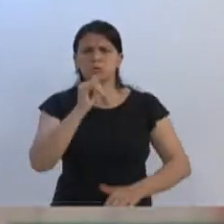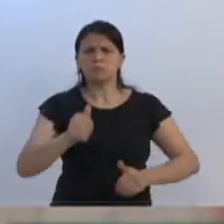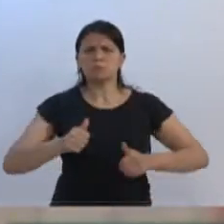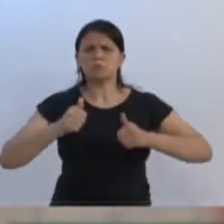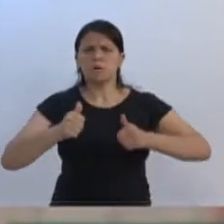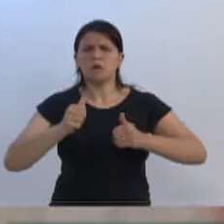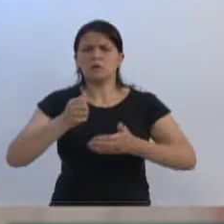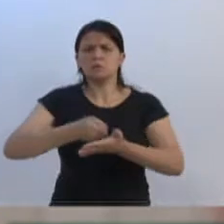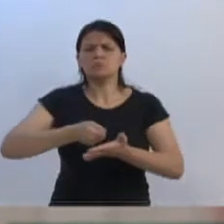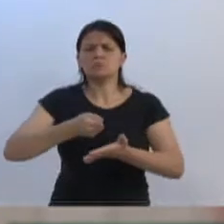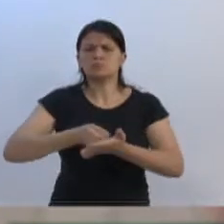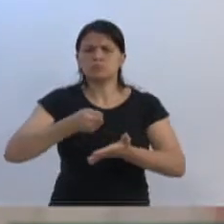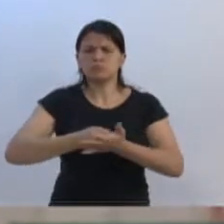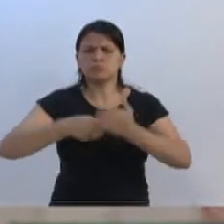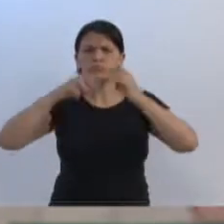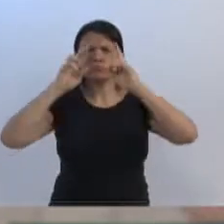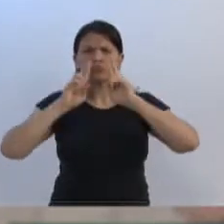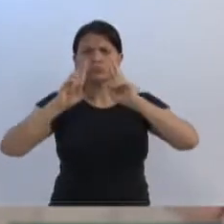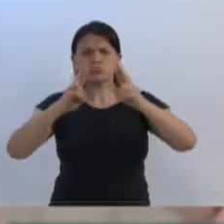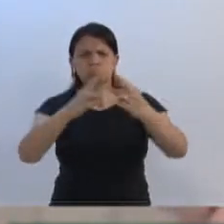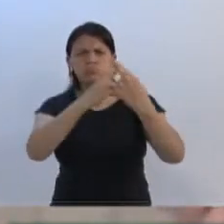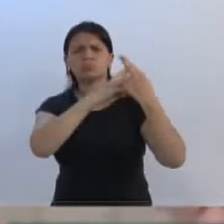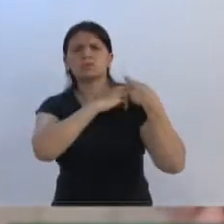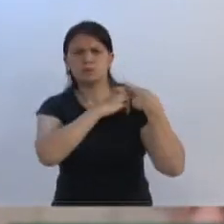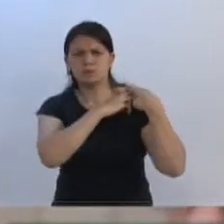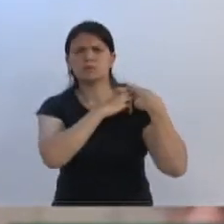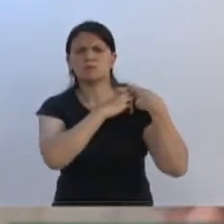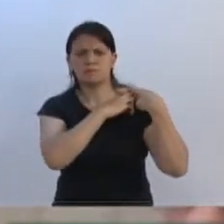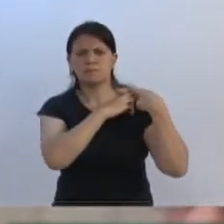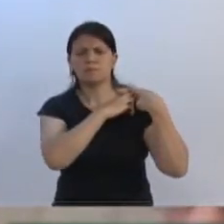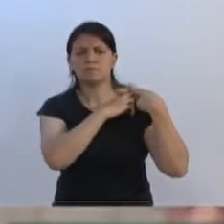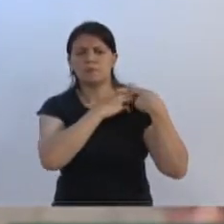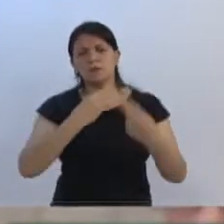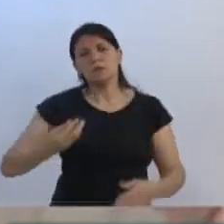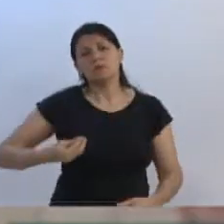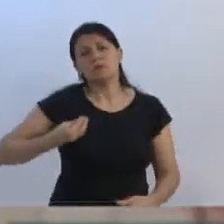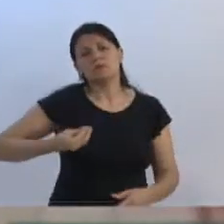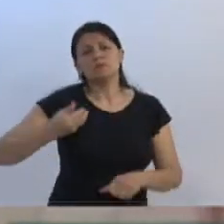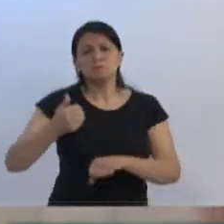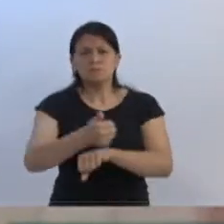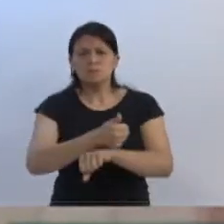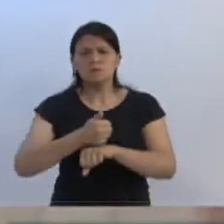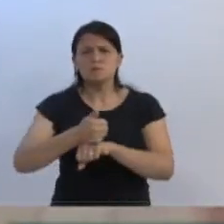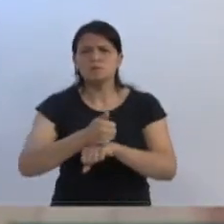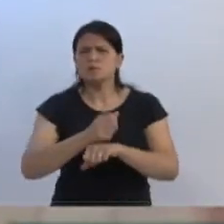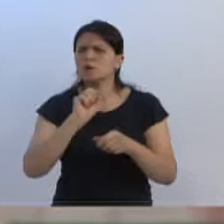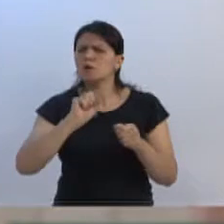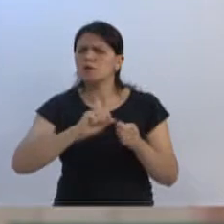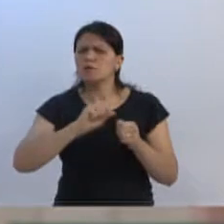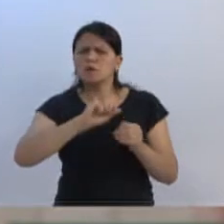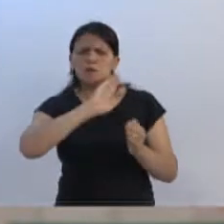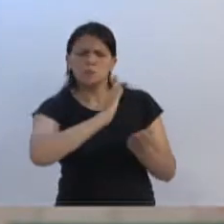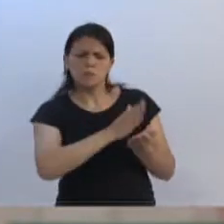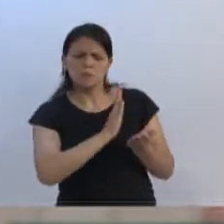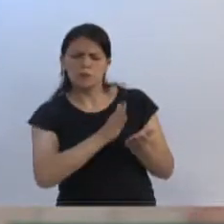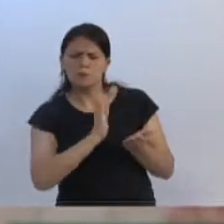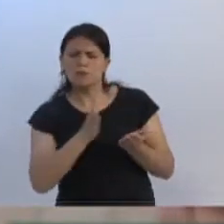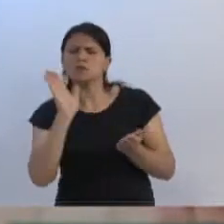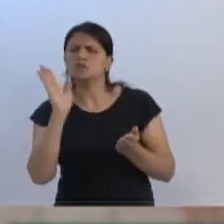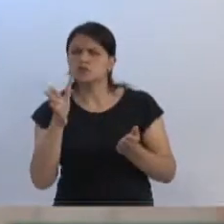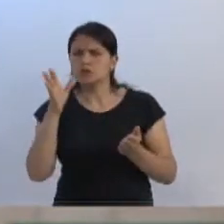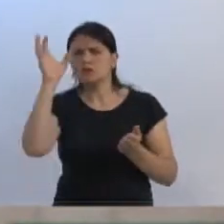dedicado, responsável e na sua vida profissional ele aplicou todos esses princípios que ele já tinha